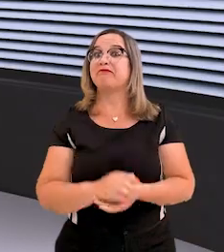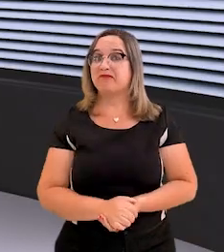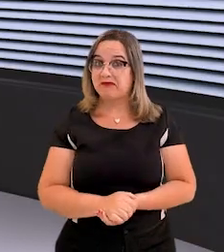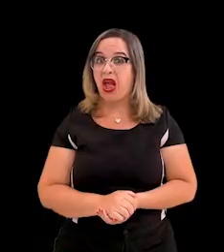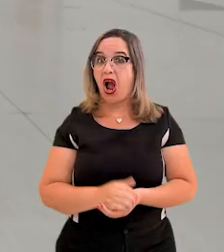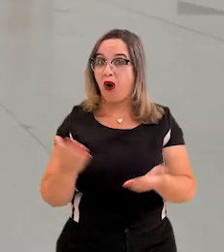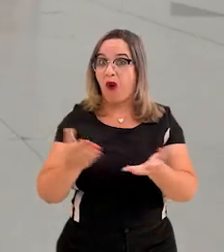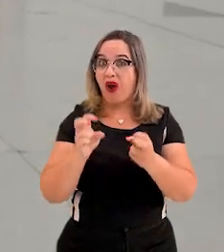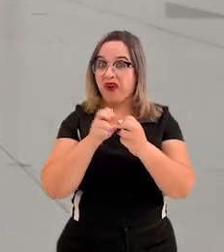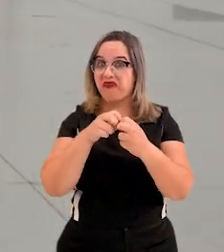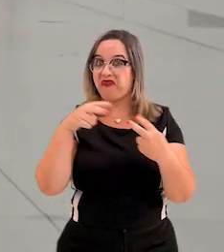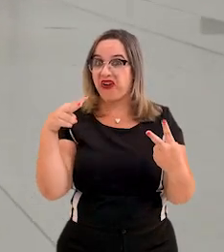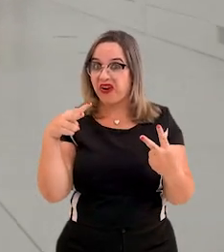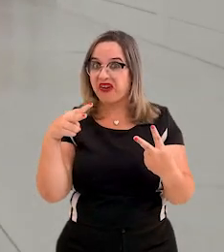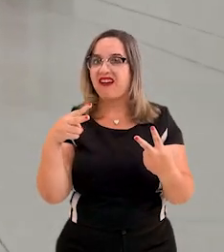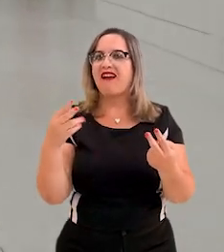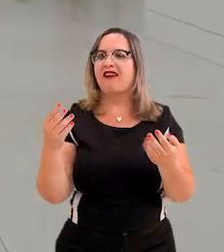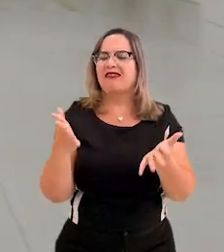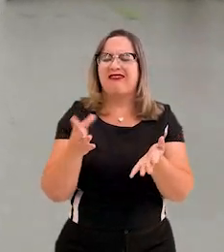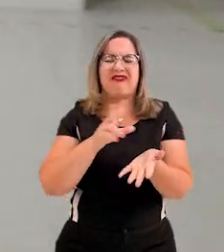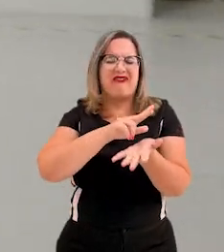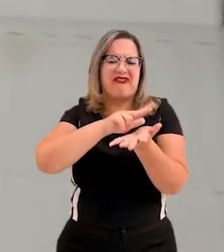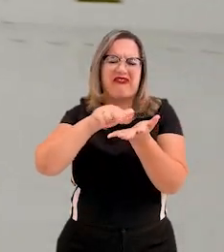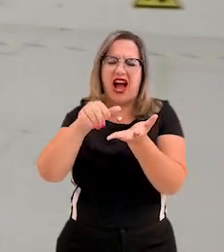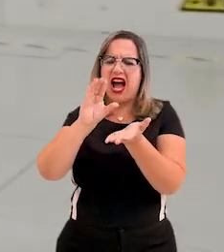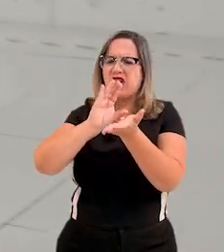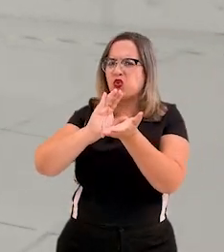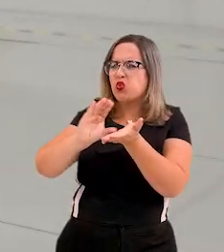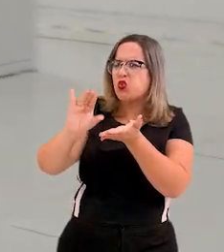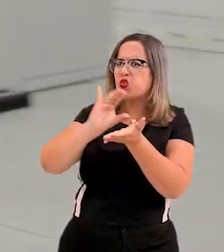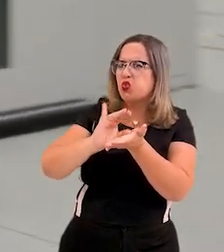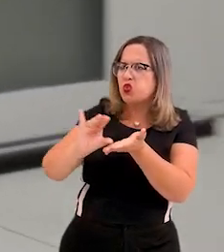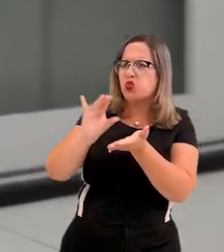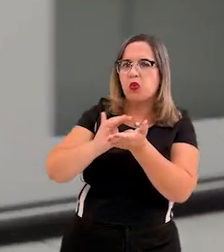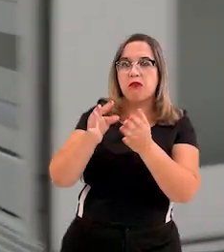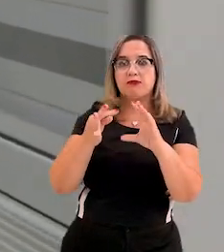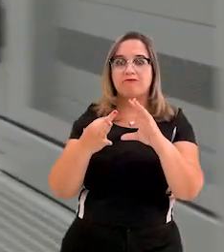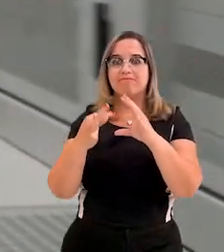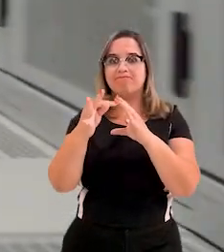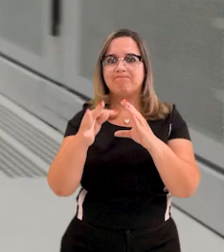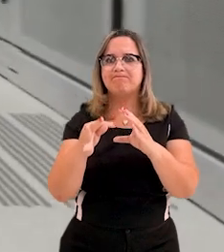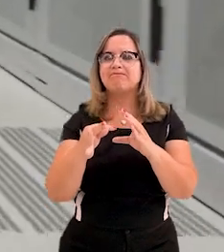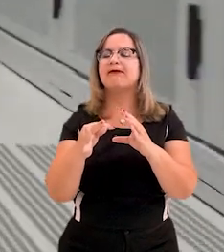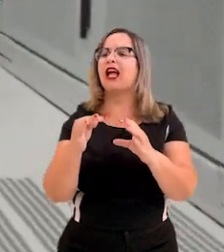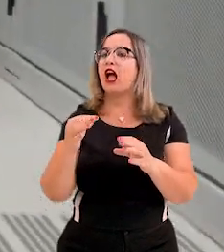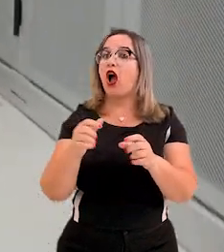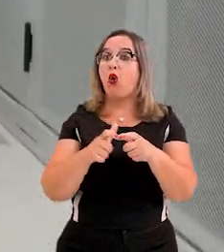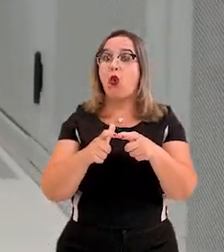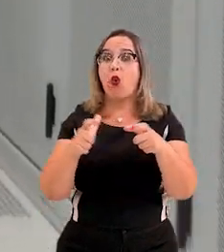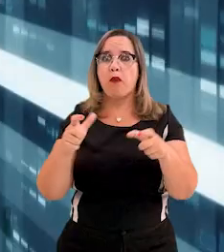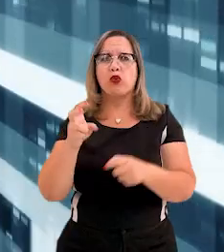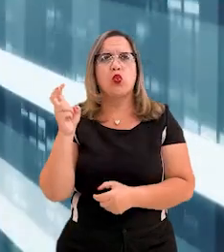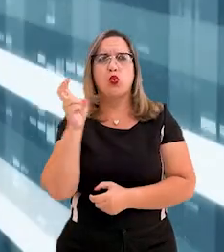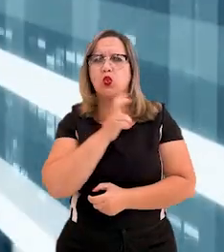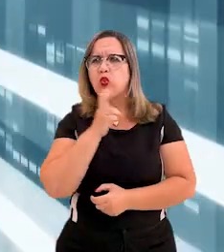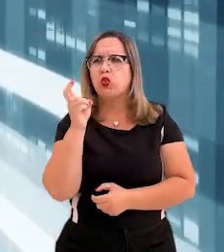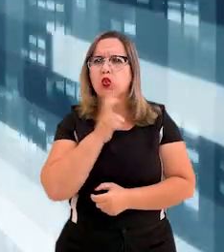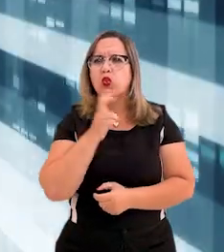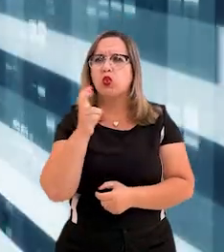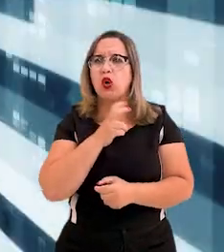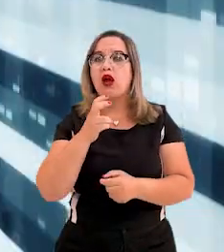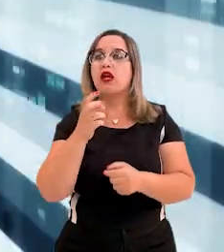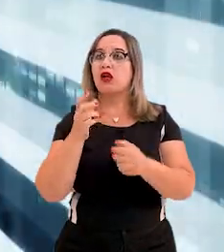em papel. Uma série de investimentos em tecnologia aumentou a velocidade de dados e